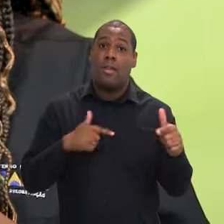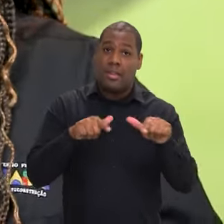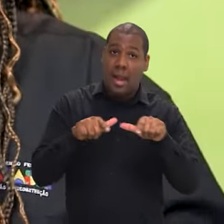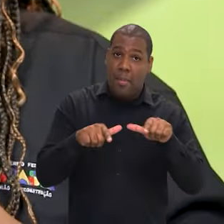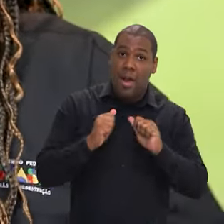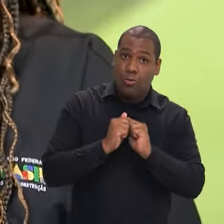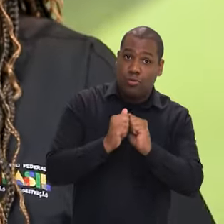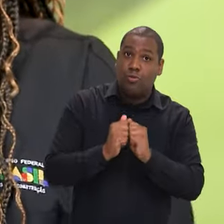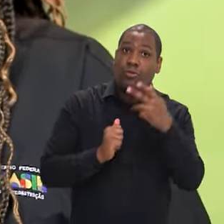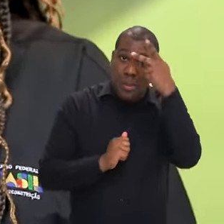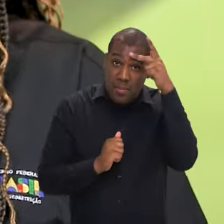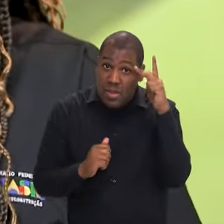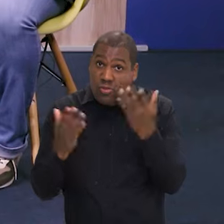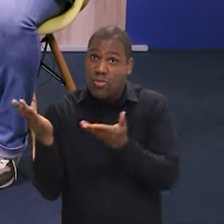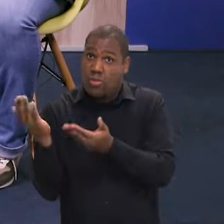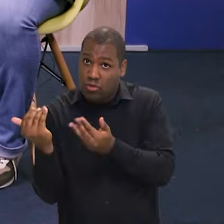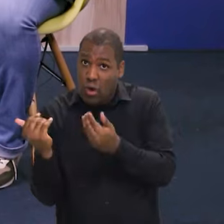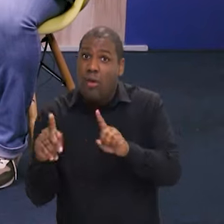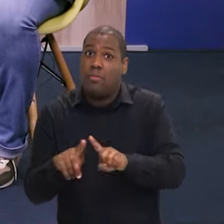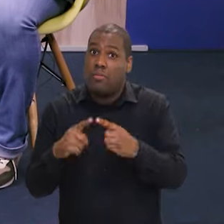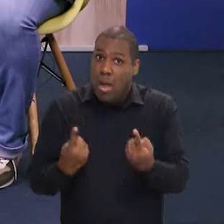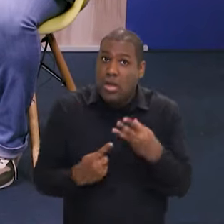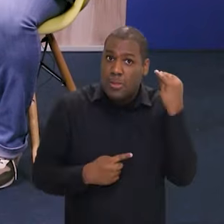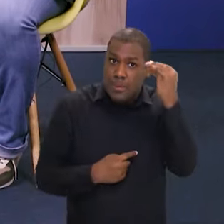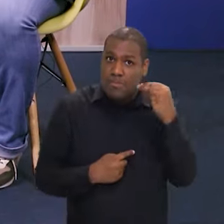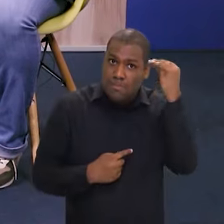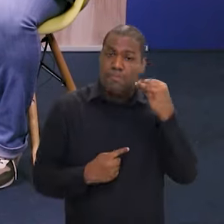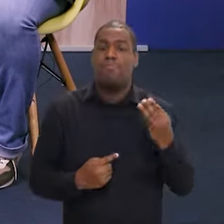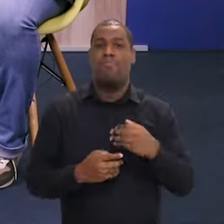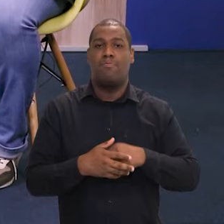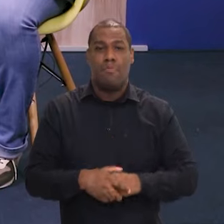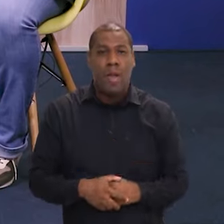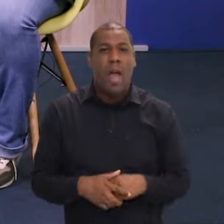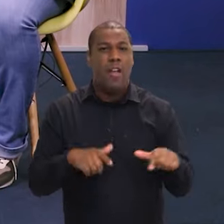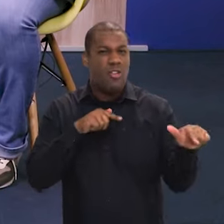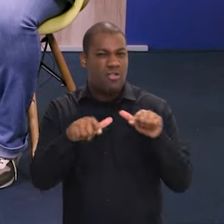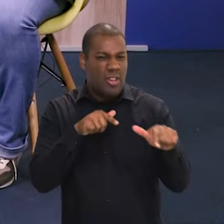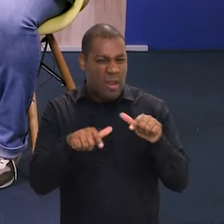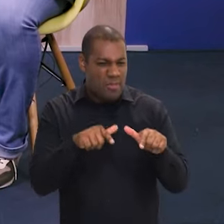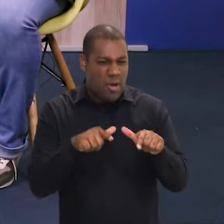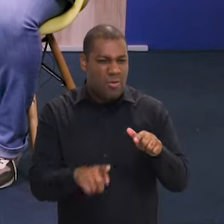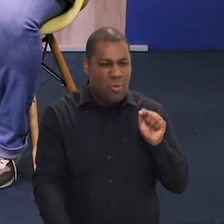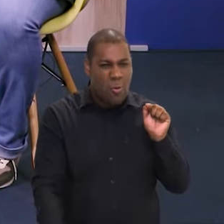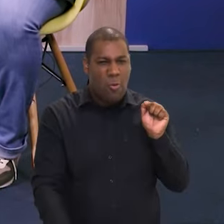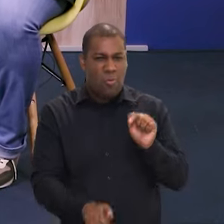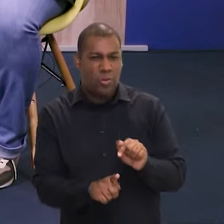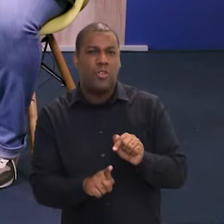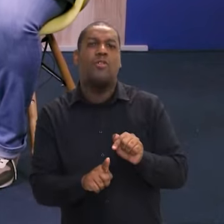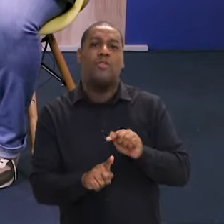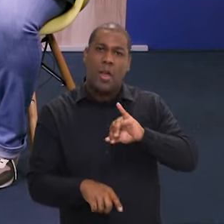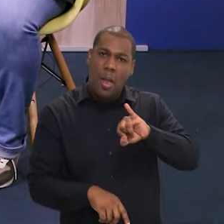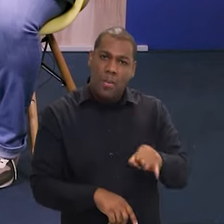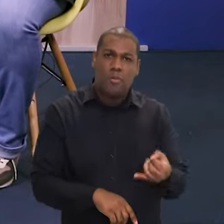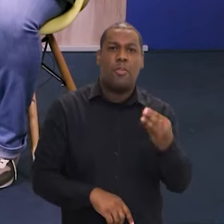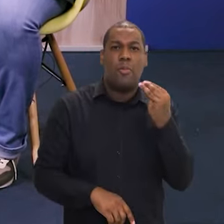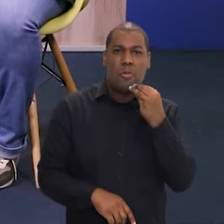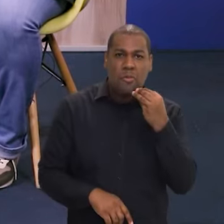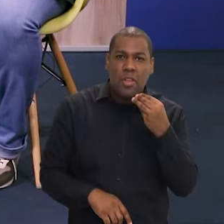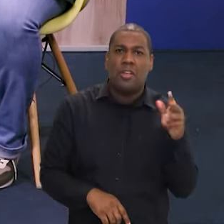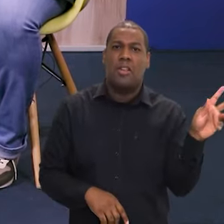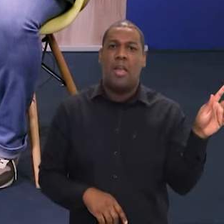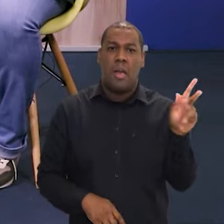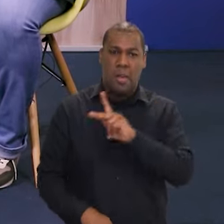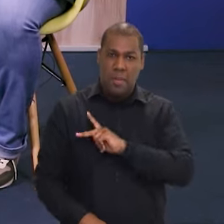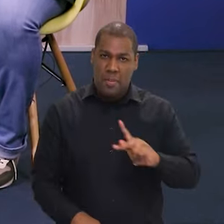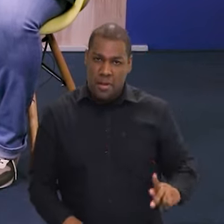experiente, mas a gente está com essa meta, esse fogo dentro de nós, de aproveitar essa oportunidade que o